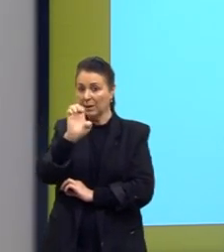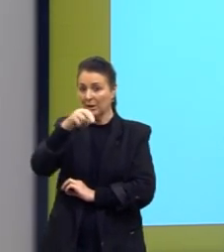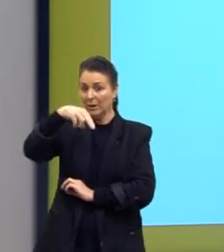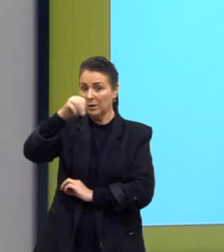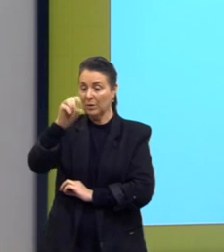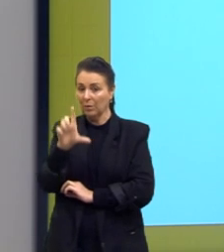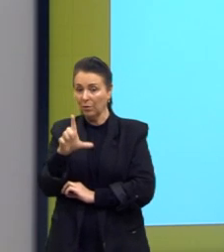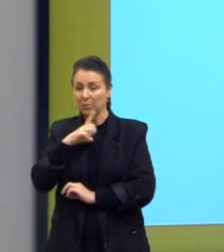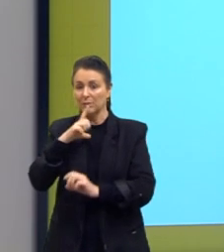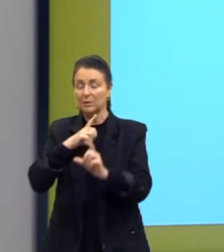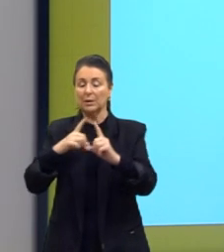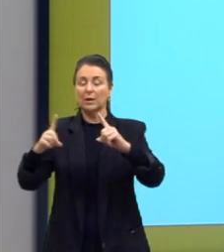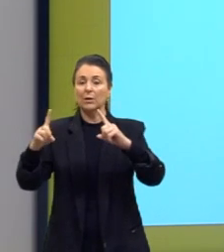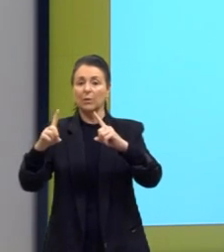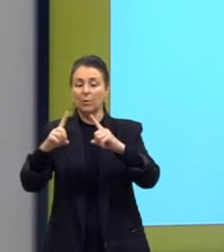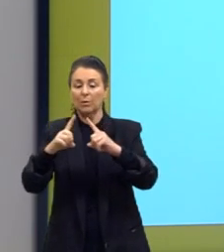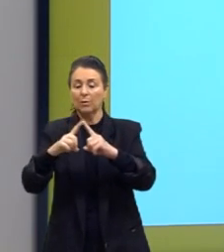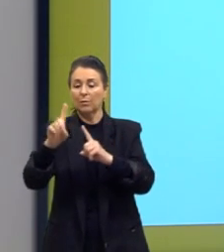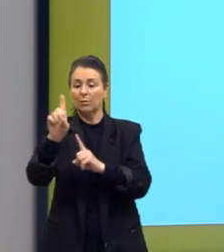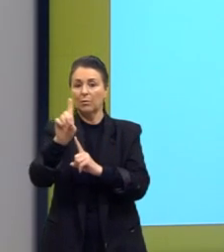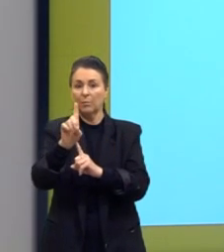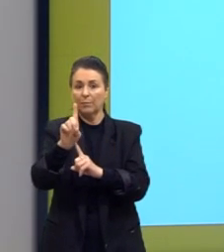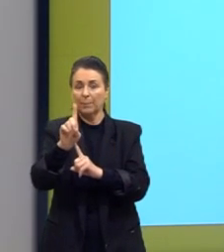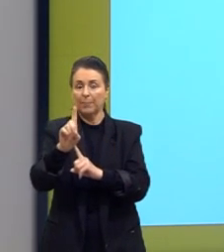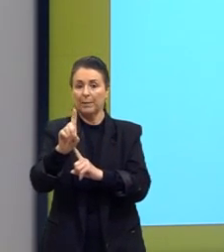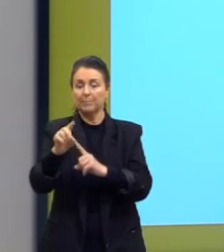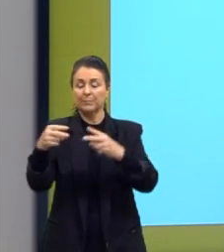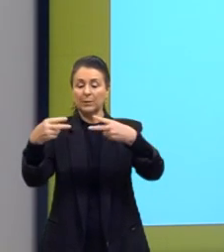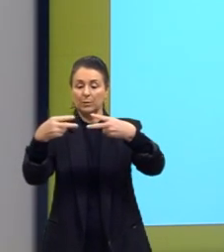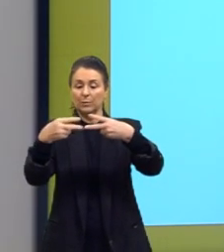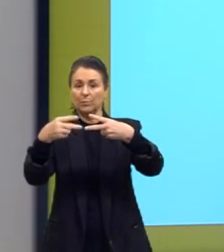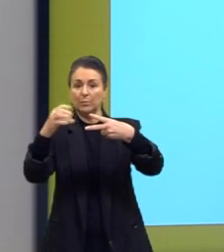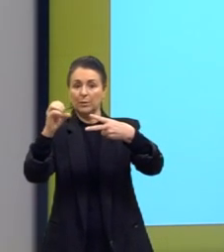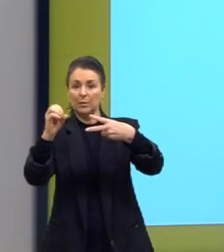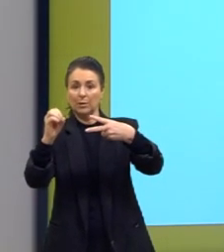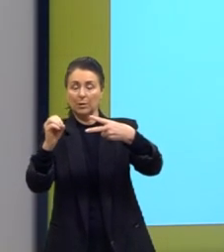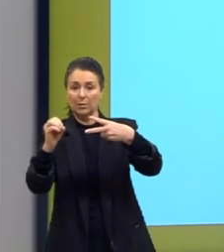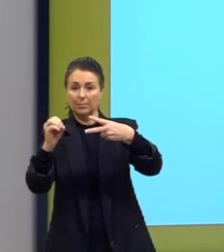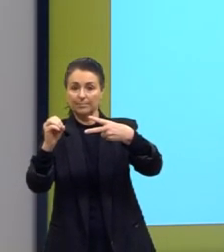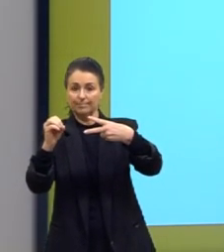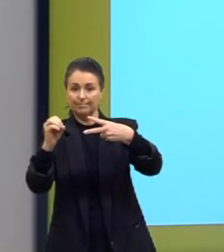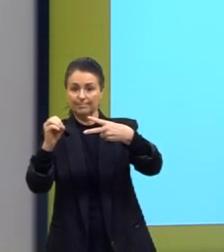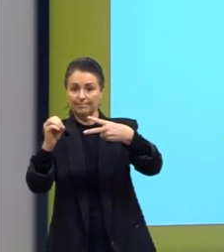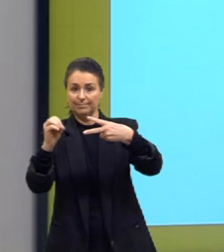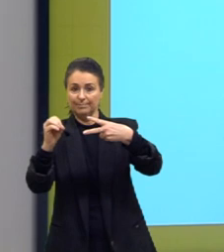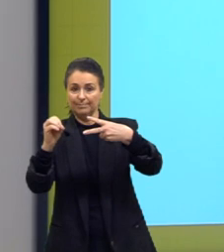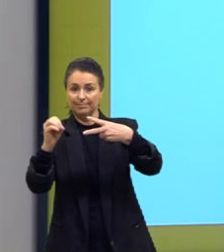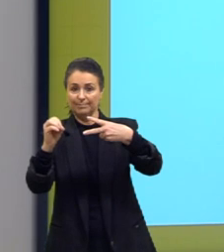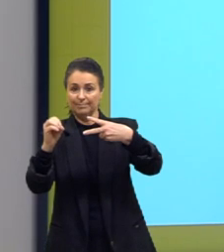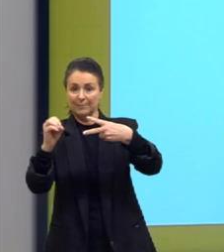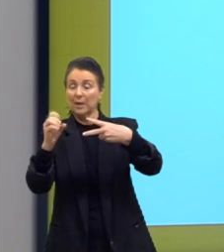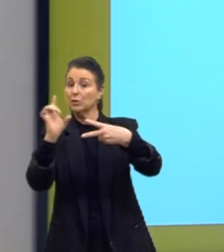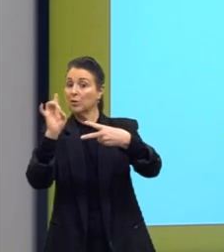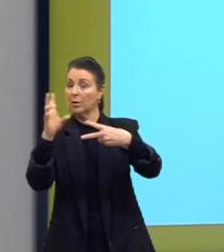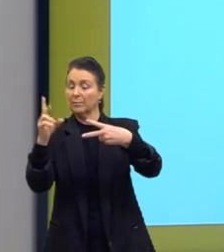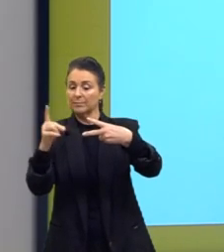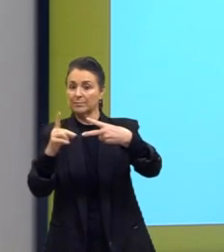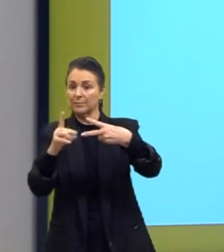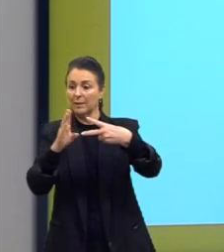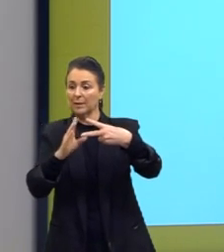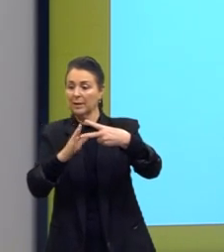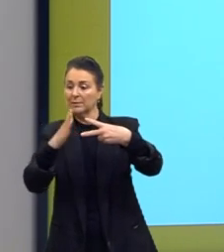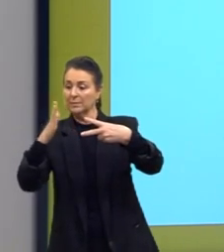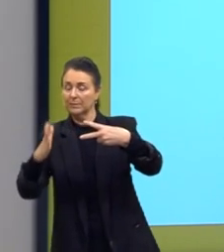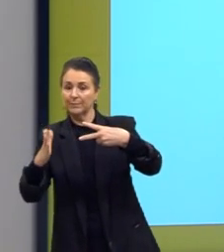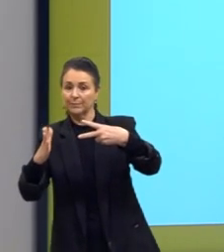um aldeído, que é a carbonila, a dupla O, ligado numa extremidade de uma cadeia carbônica, somente nas extremidades,